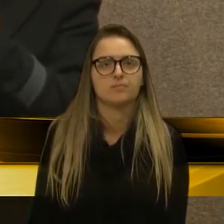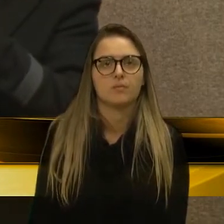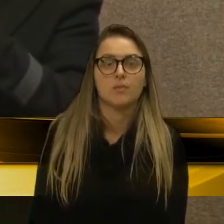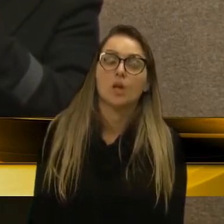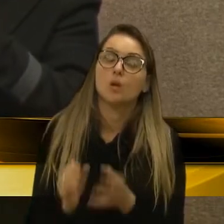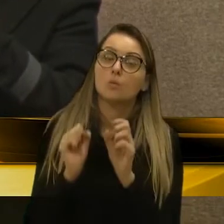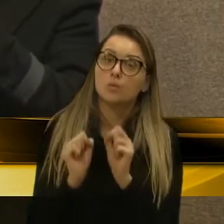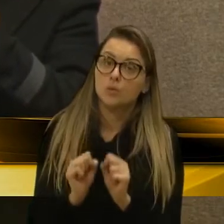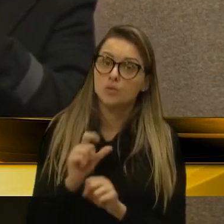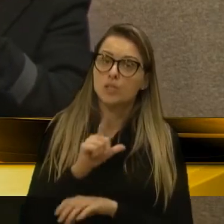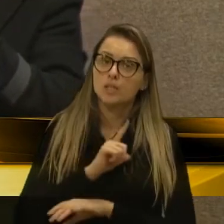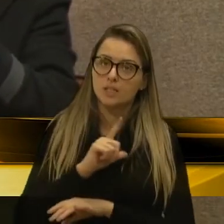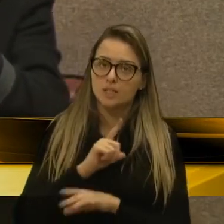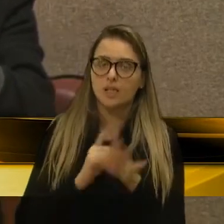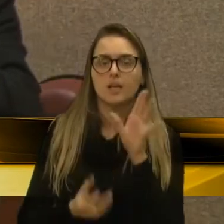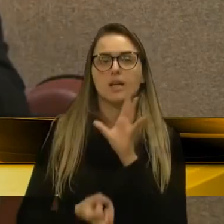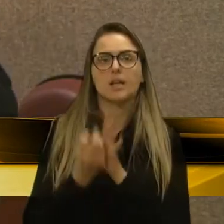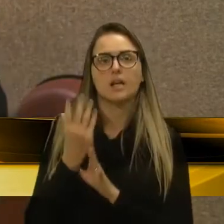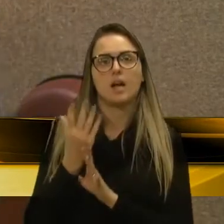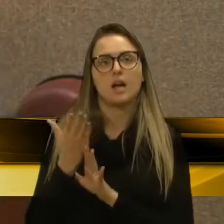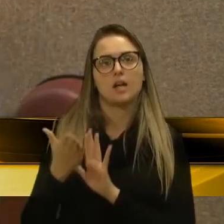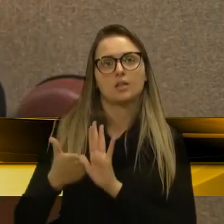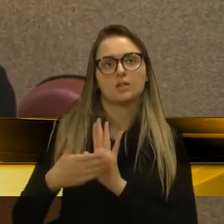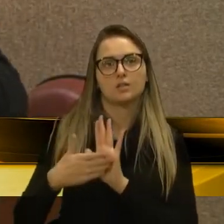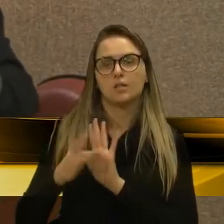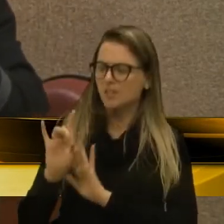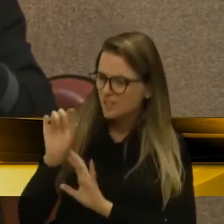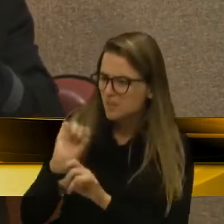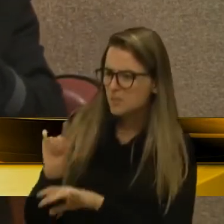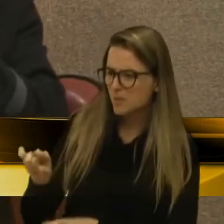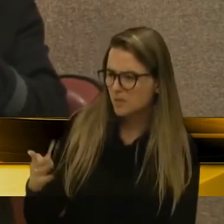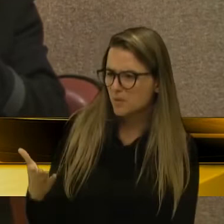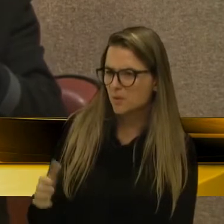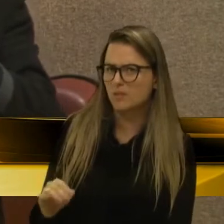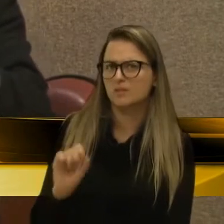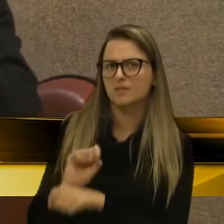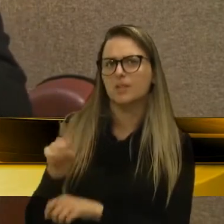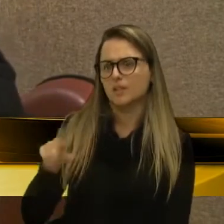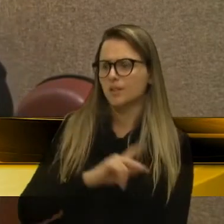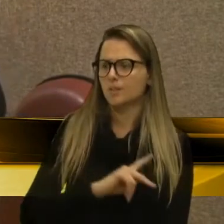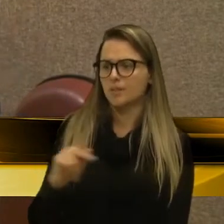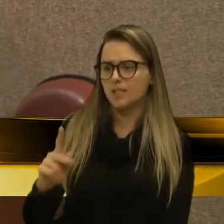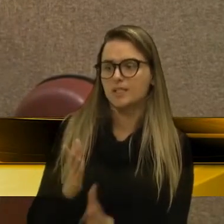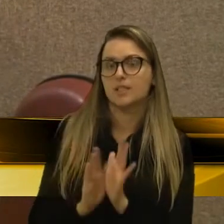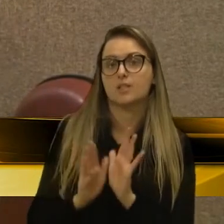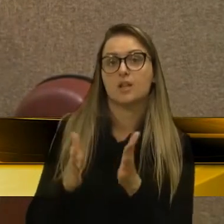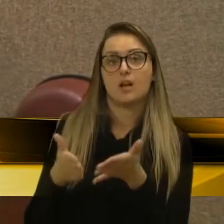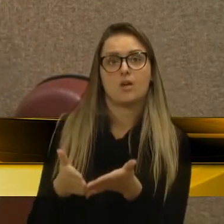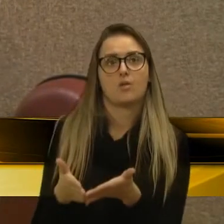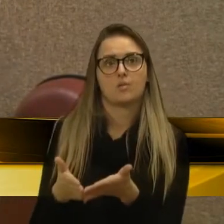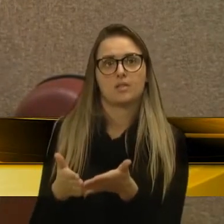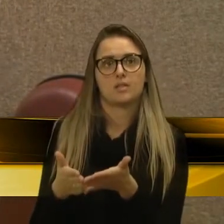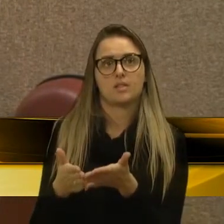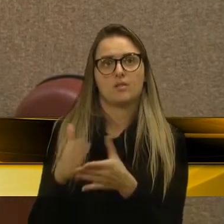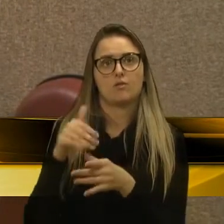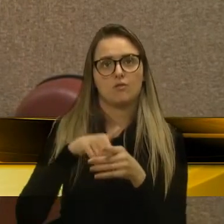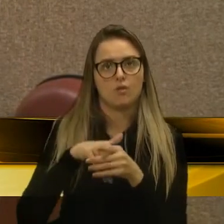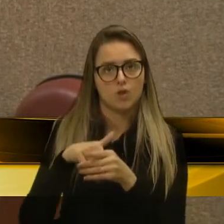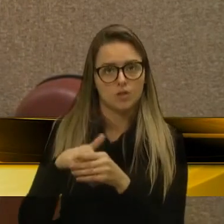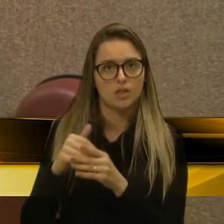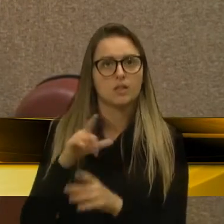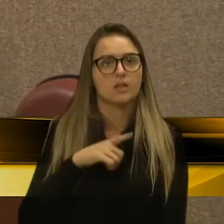poderia ter produzido as provas, não, só um pouquinho, vereadora, presidente da comissão, foi eleita uma